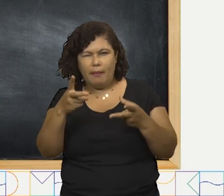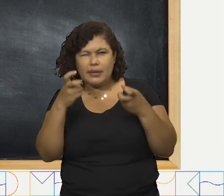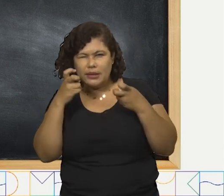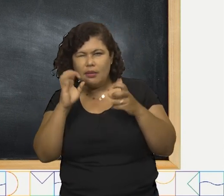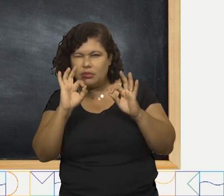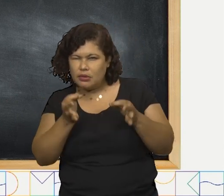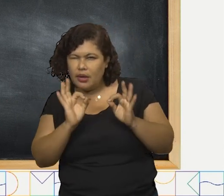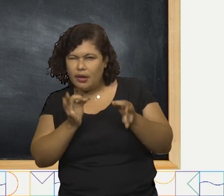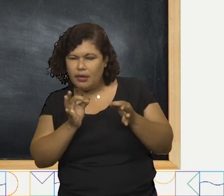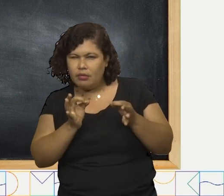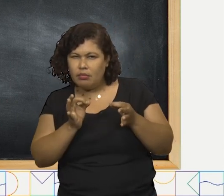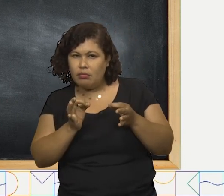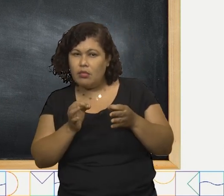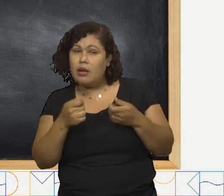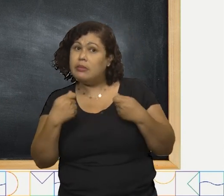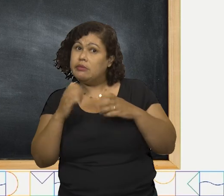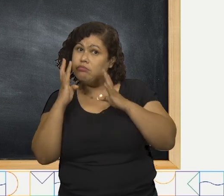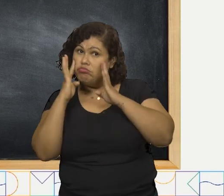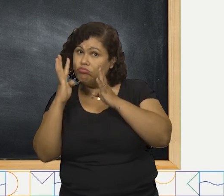Agora,